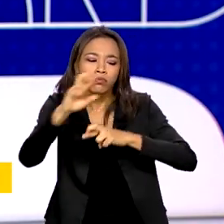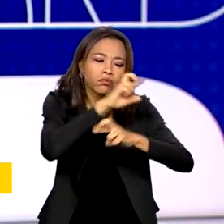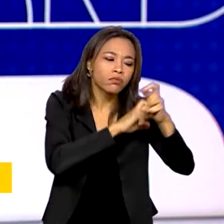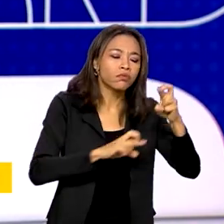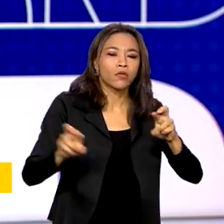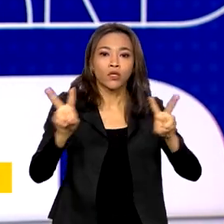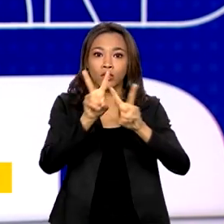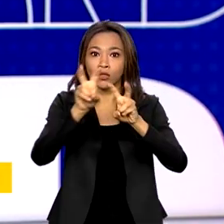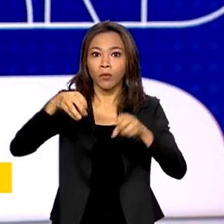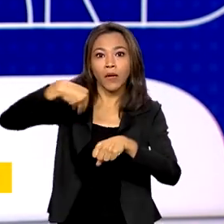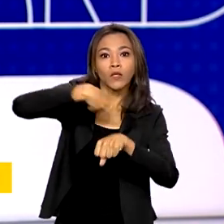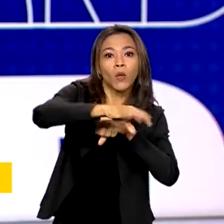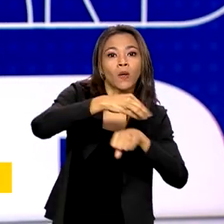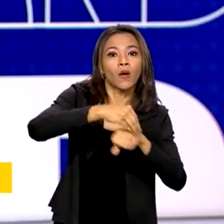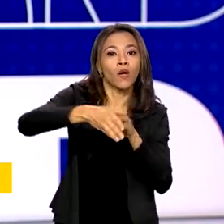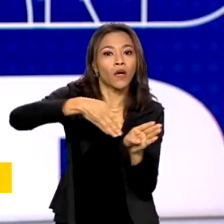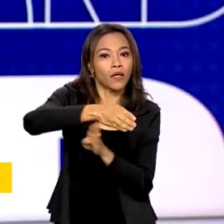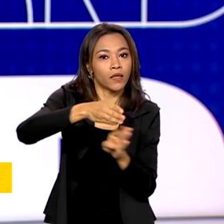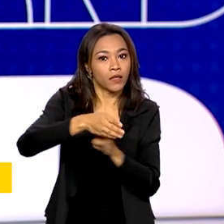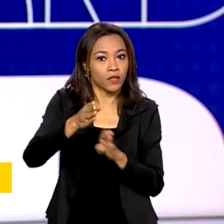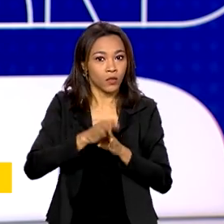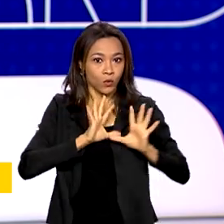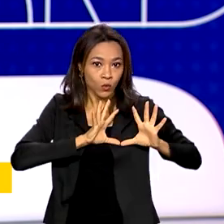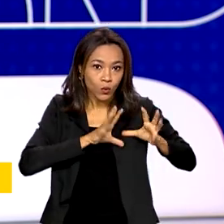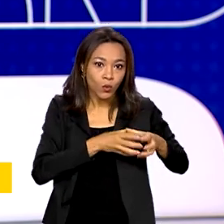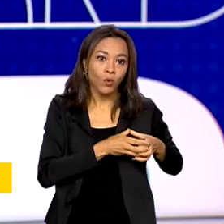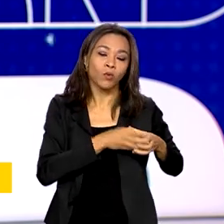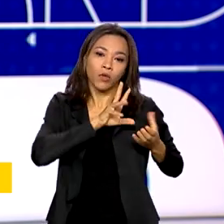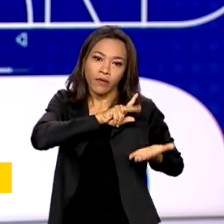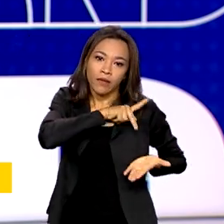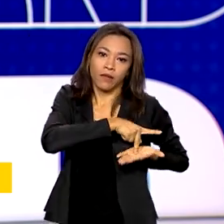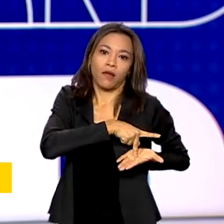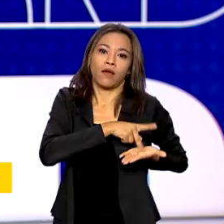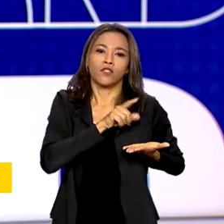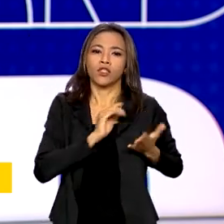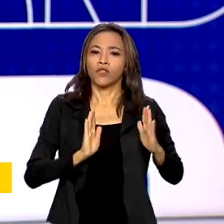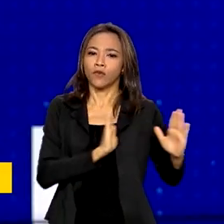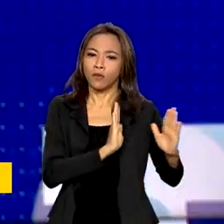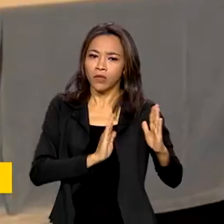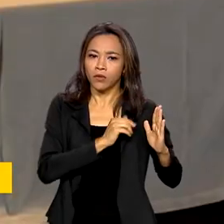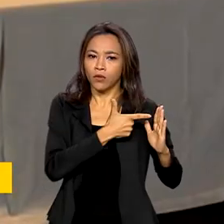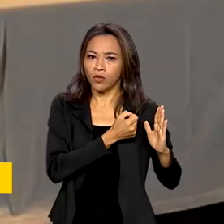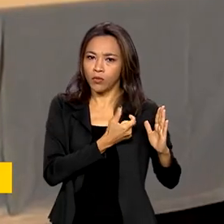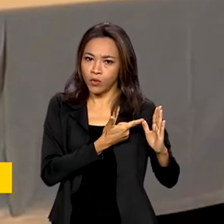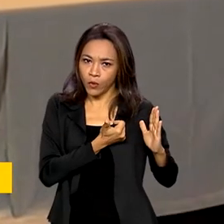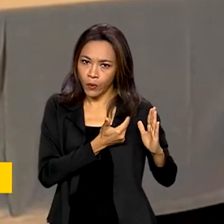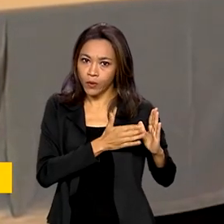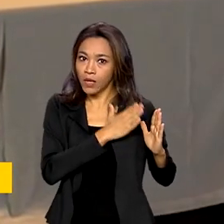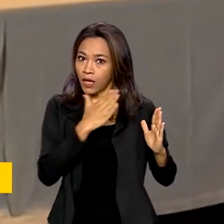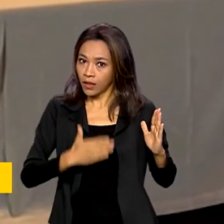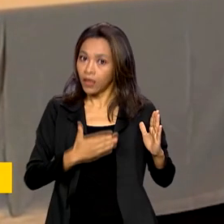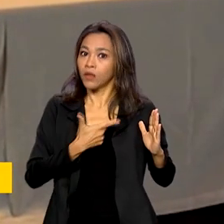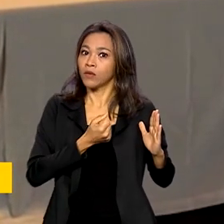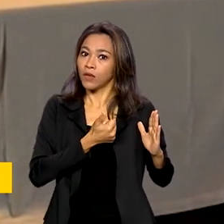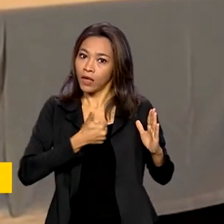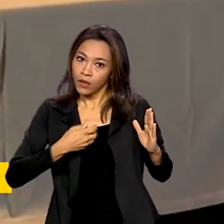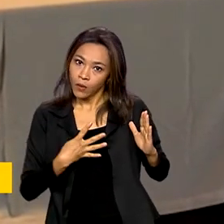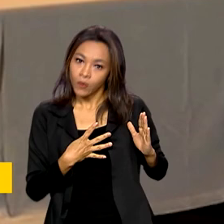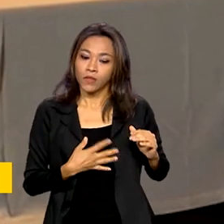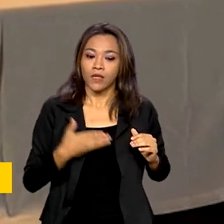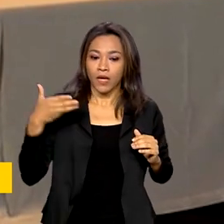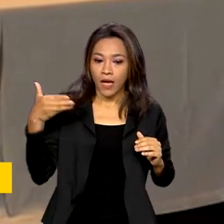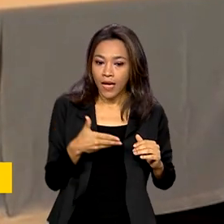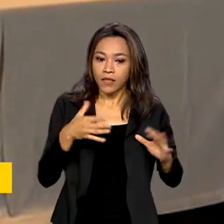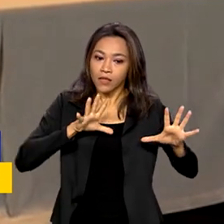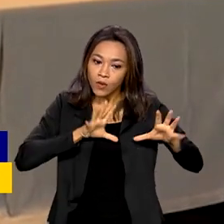da Comissão Nacional da Verdade, que funcionou entre 2012 e 2014. A Comissão Nacional da